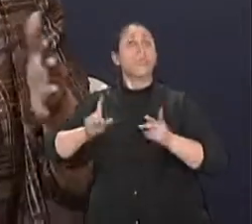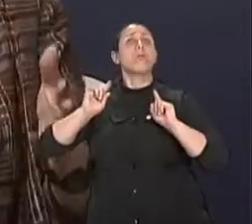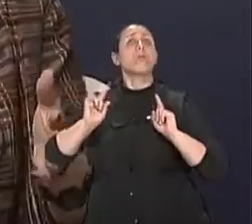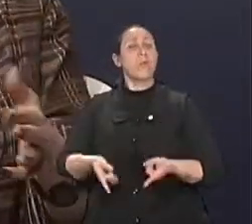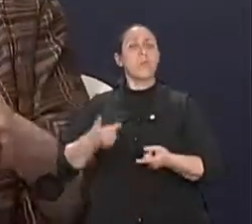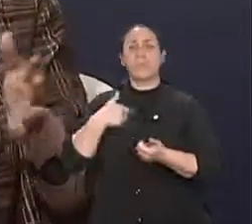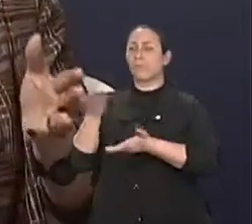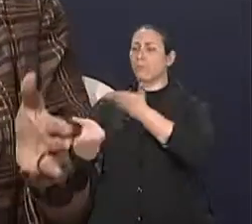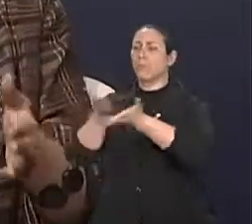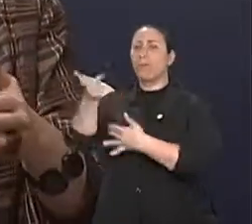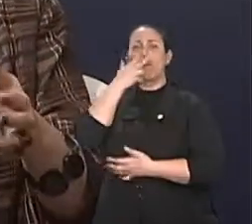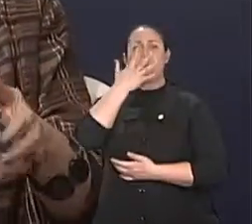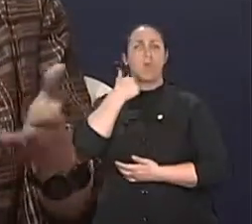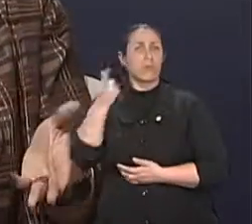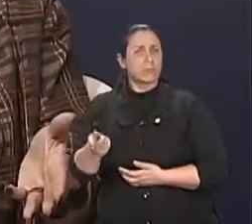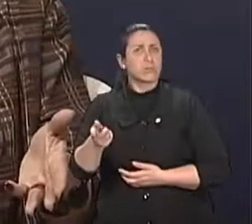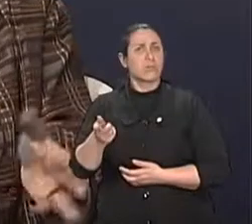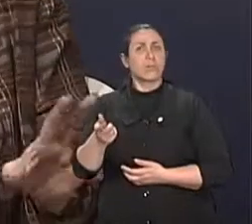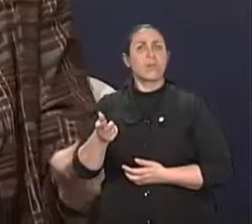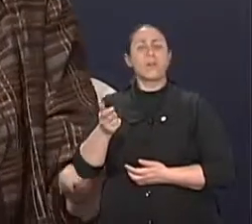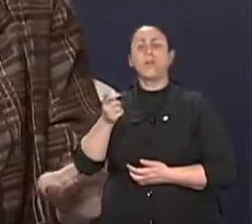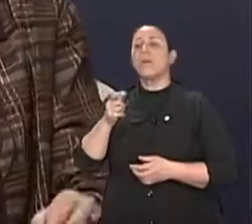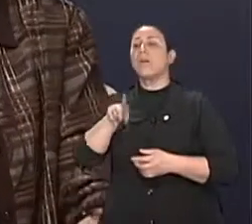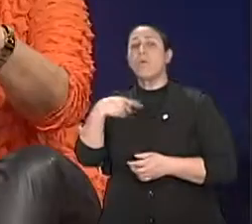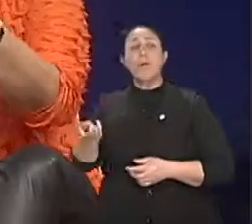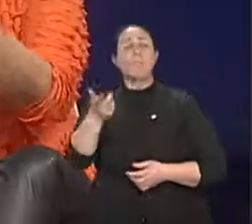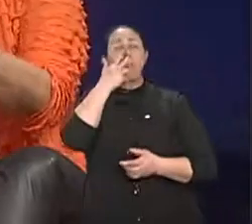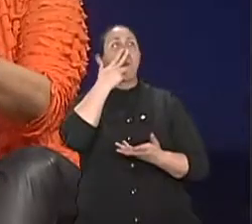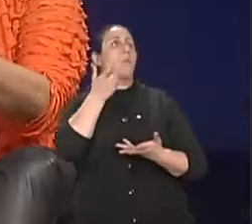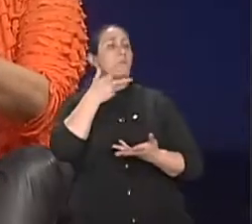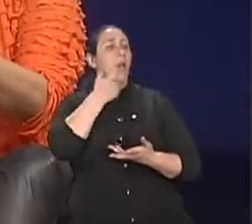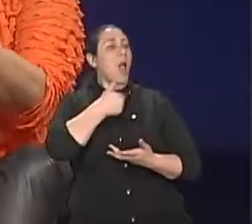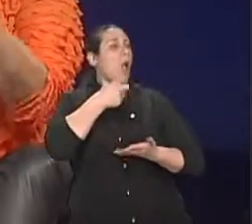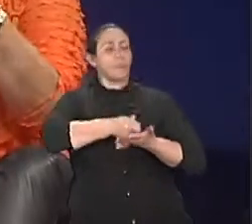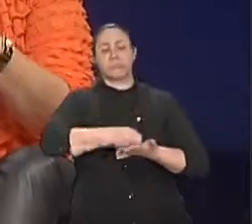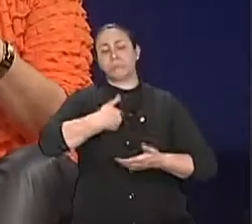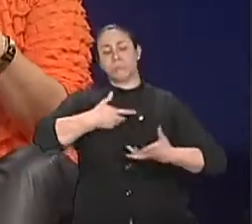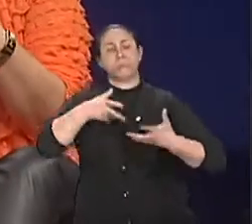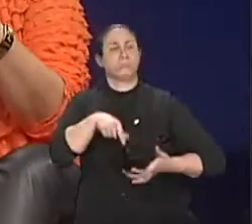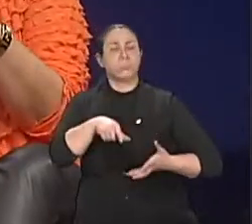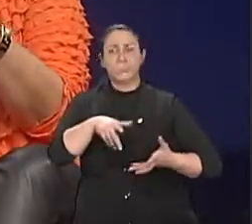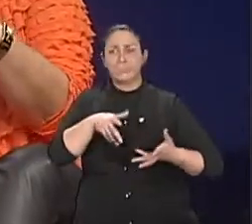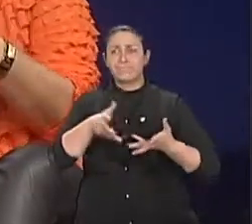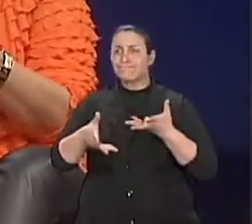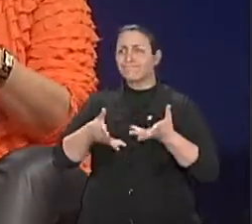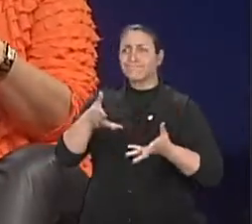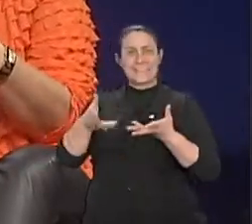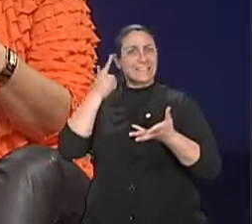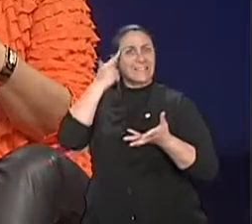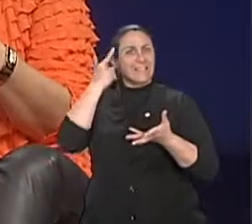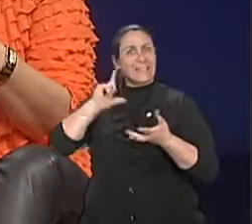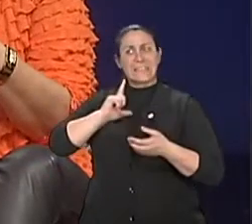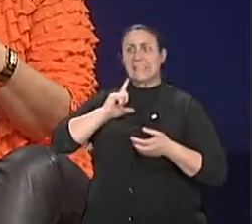continua naquela fase de exigência. E como é que eu posso identificar isso? Agora me vem, não sei se eu tô correta, me vem,